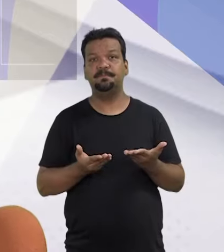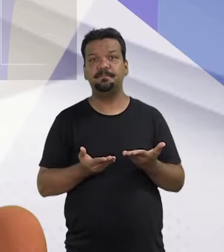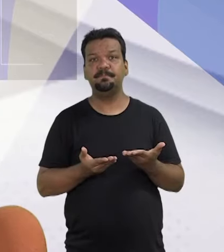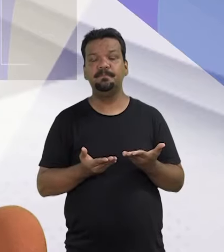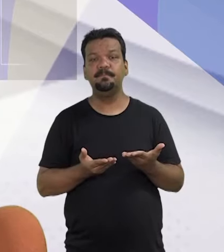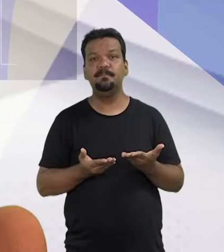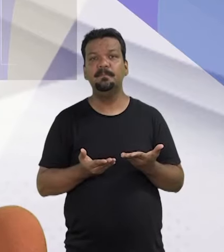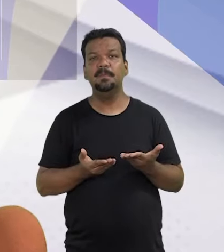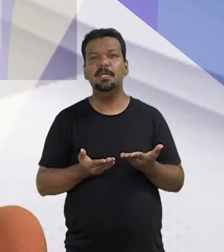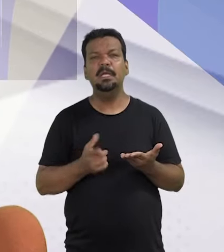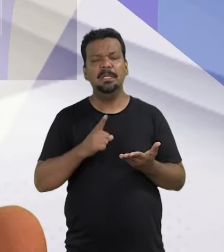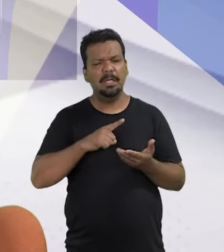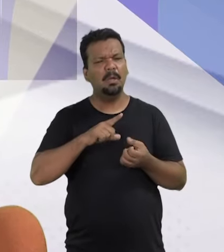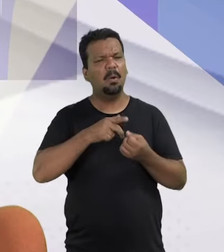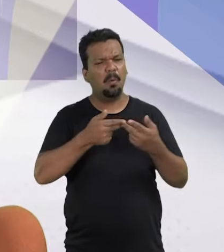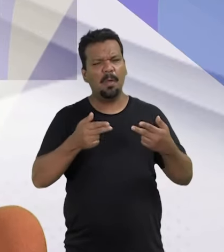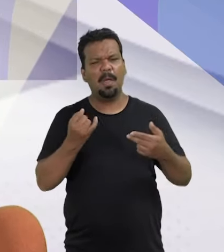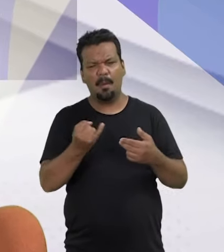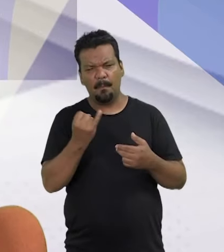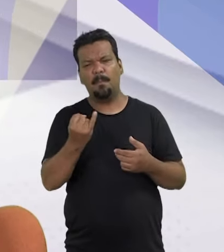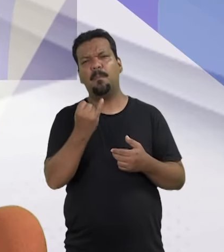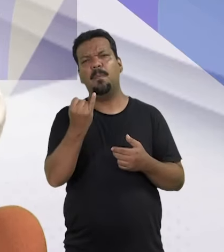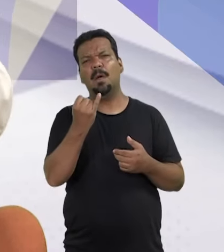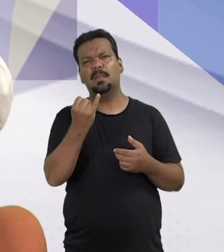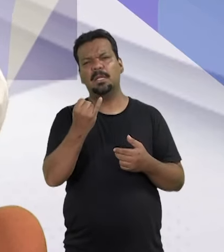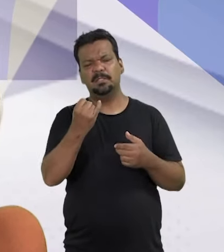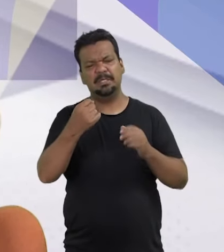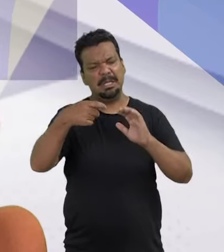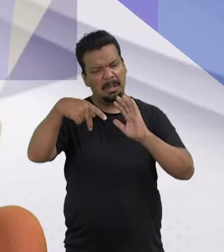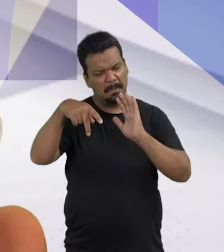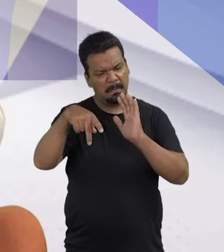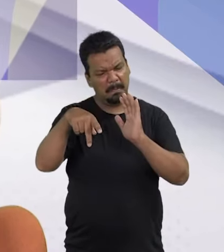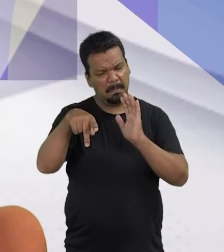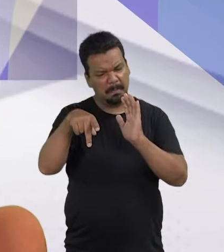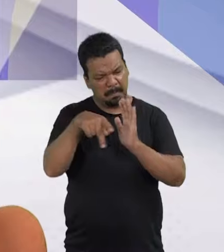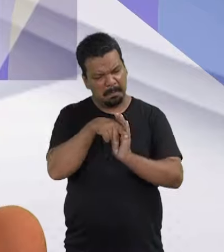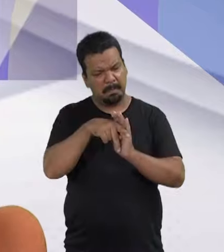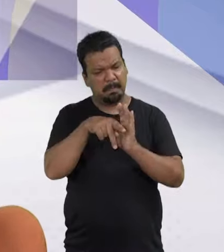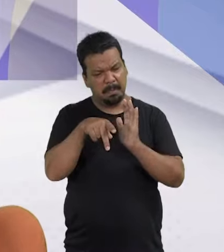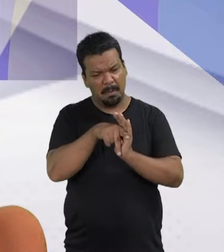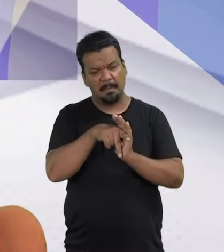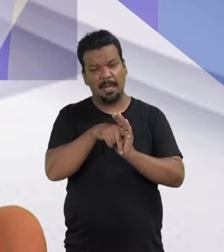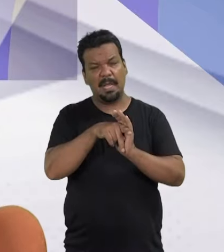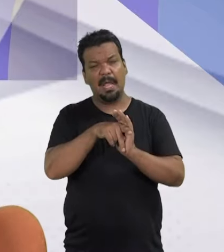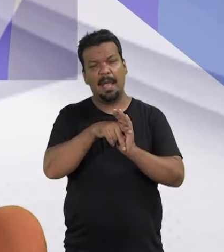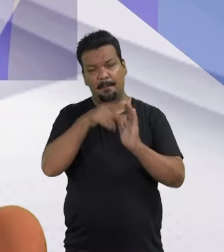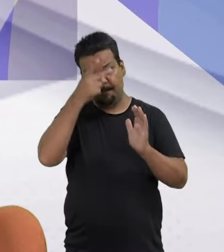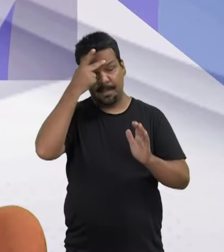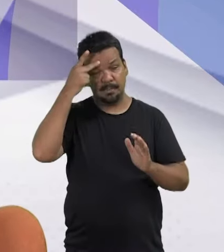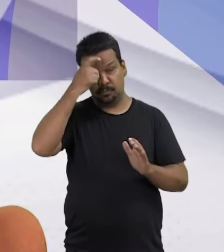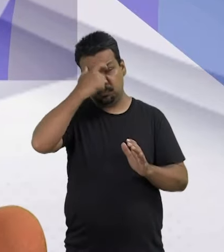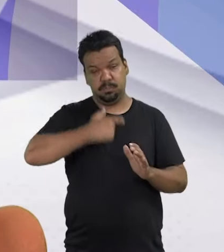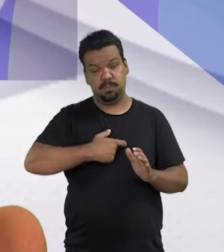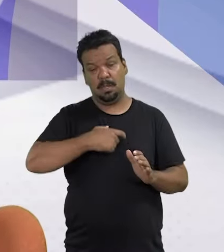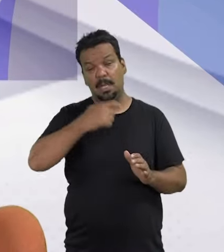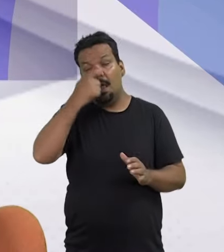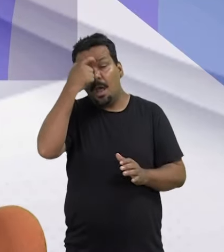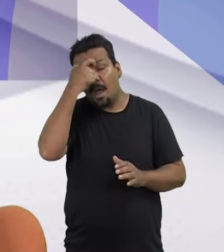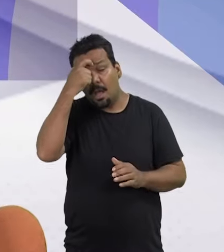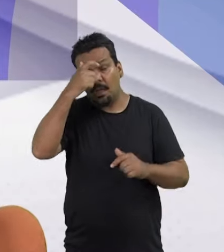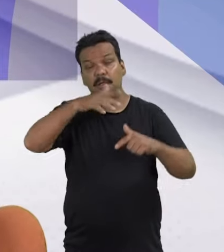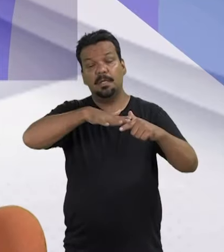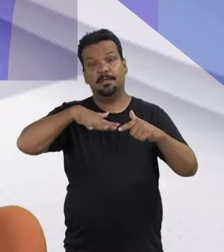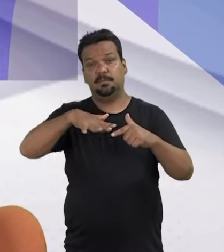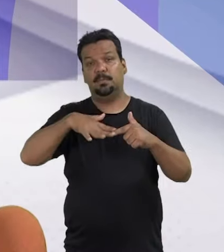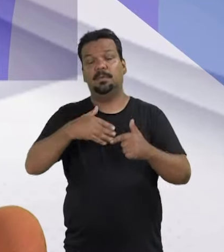estão muito conscientes hoje de algo importante, da sua importância, é importante, ela está consciente da